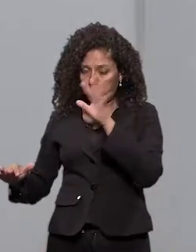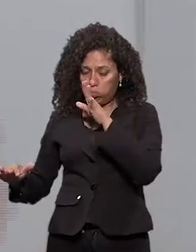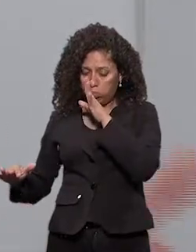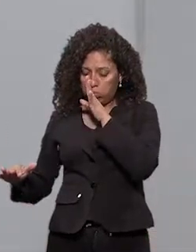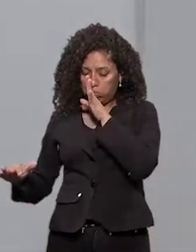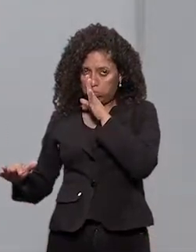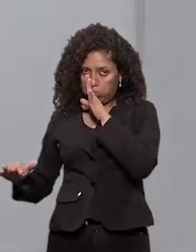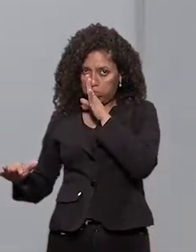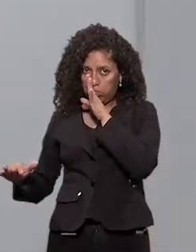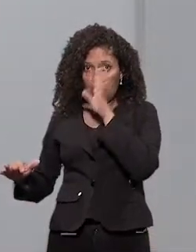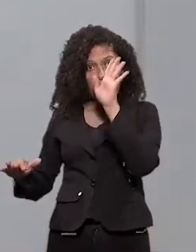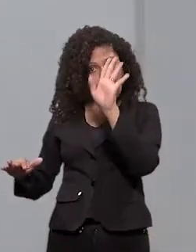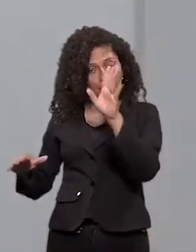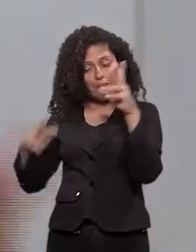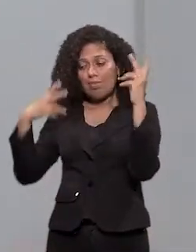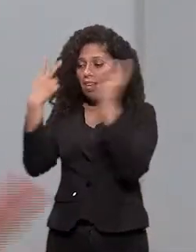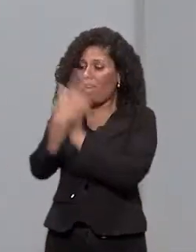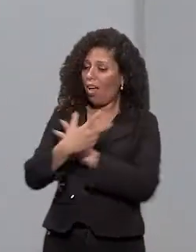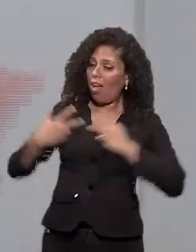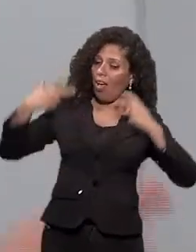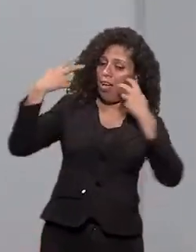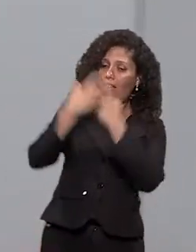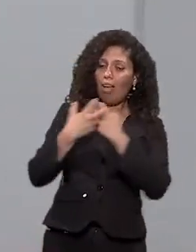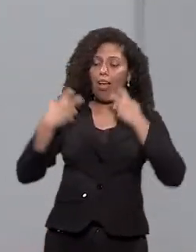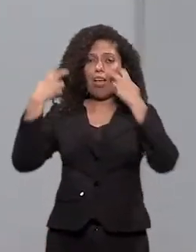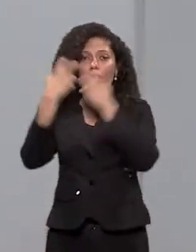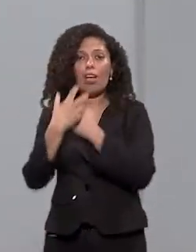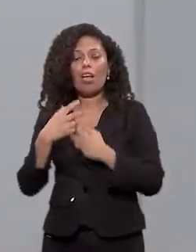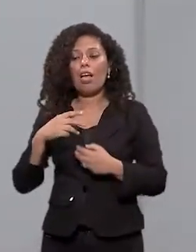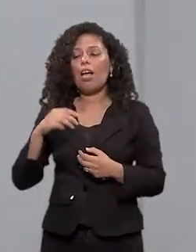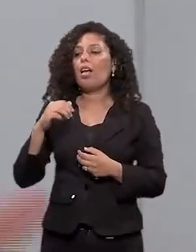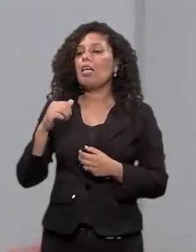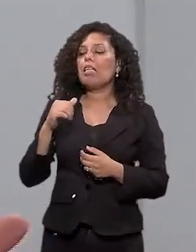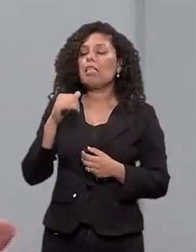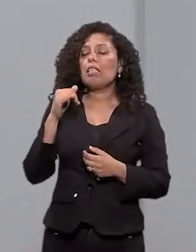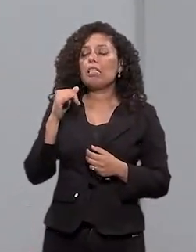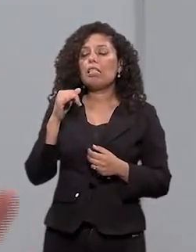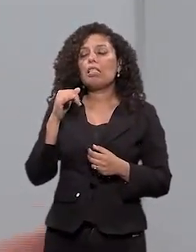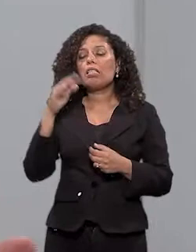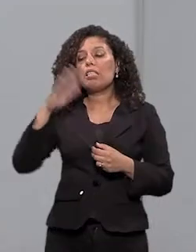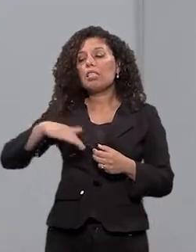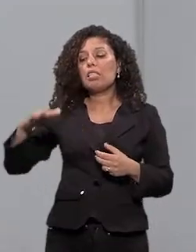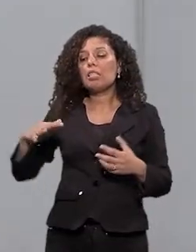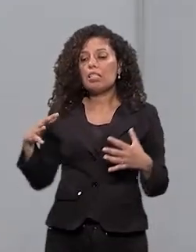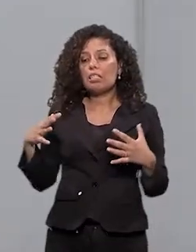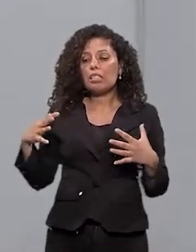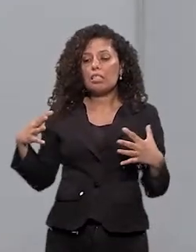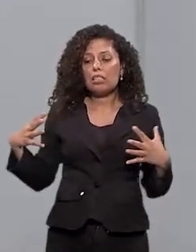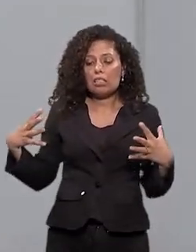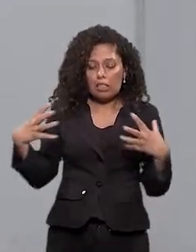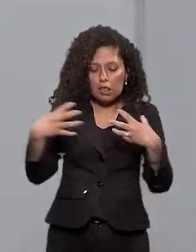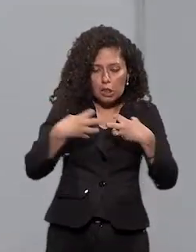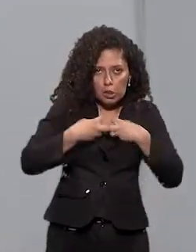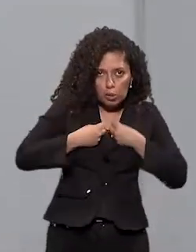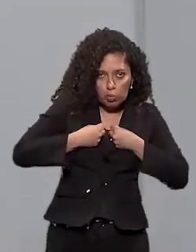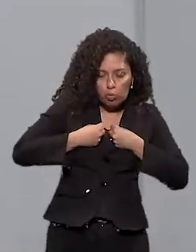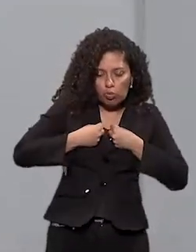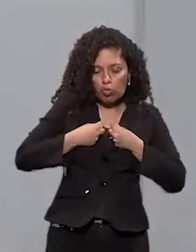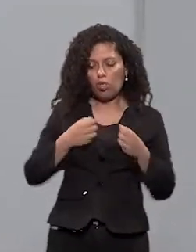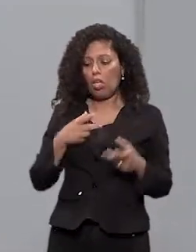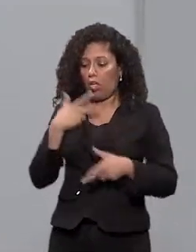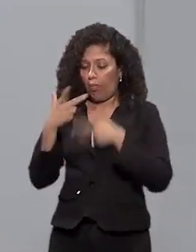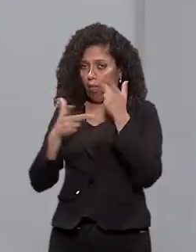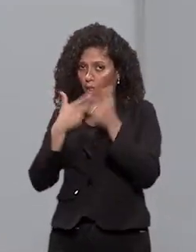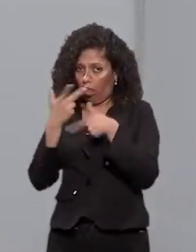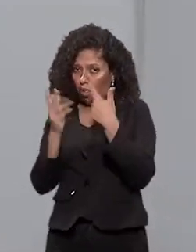mas cantam. Uma criança que não fala, um aluno autista que ele não fala, mas ele canta, ele interage através da